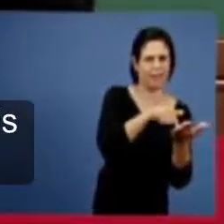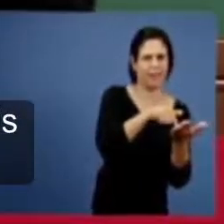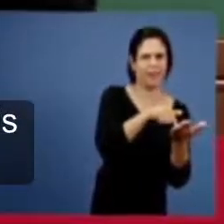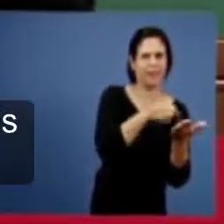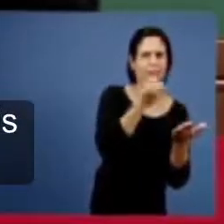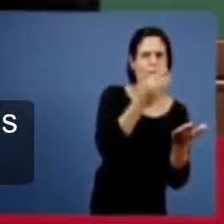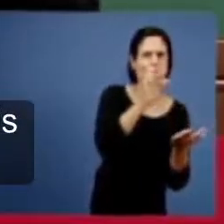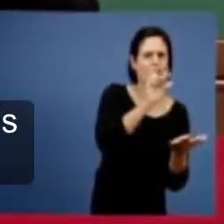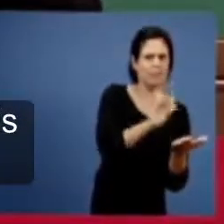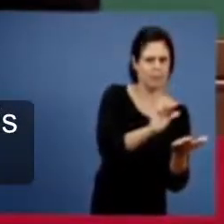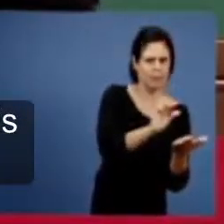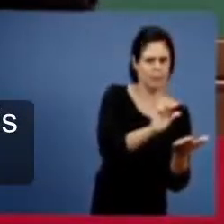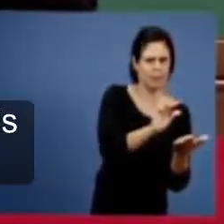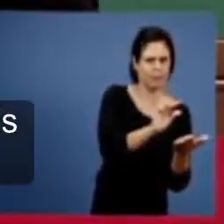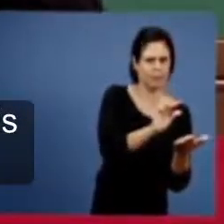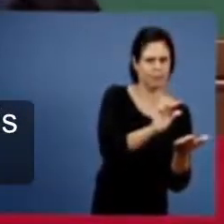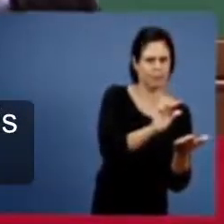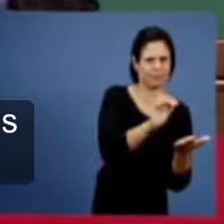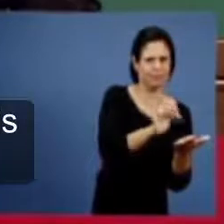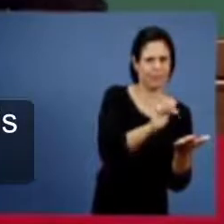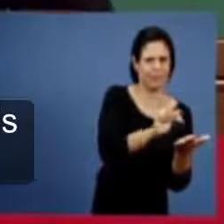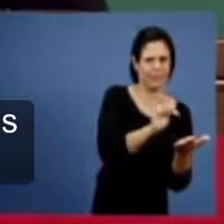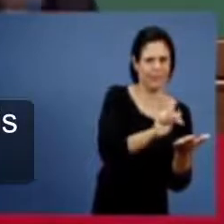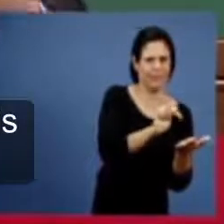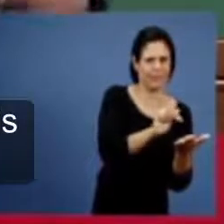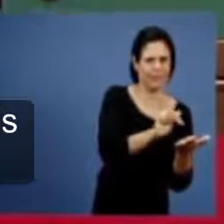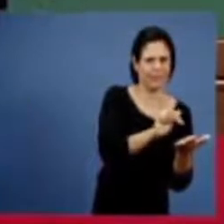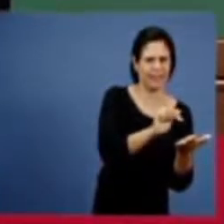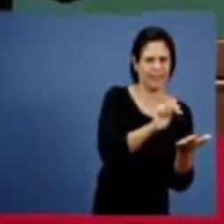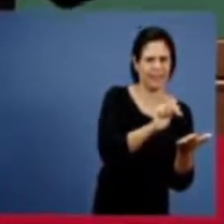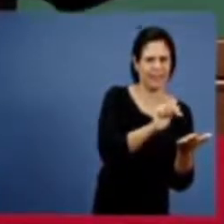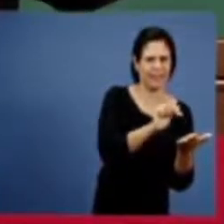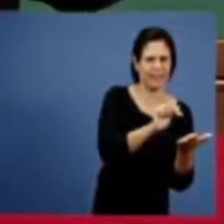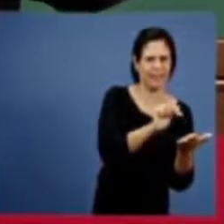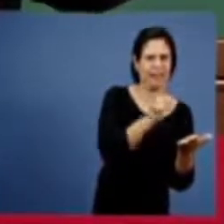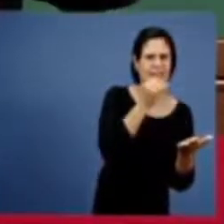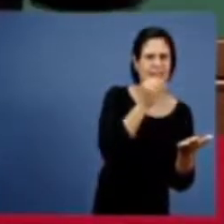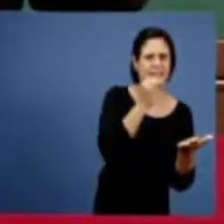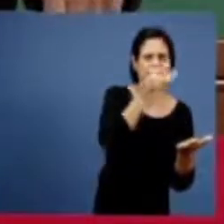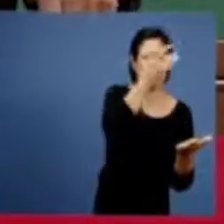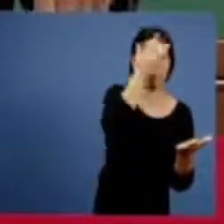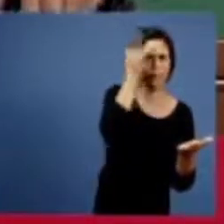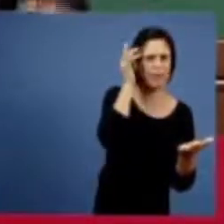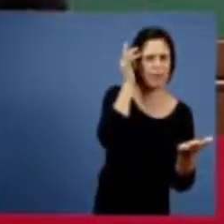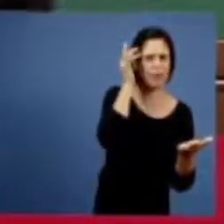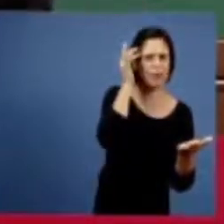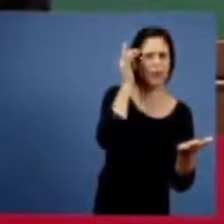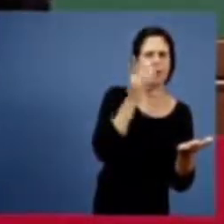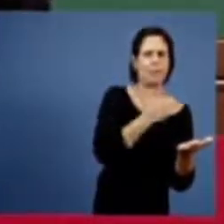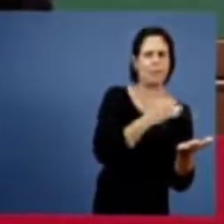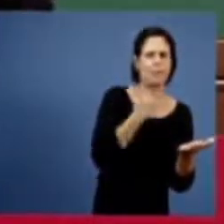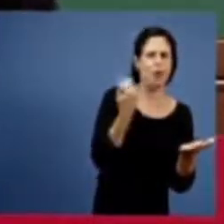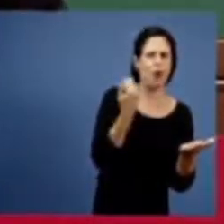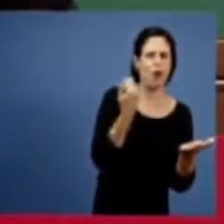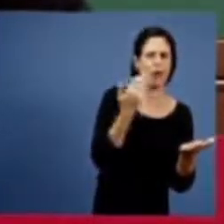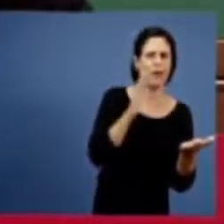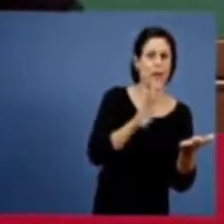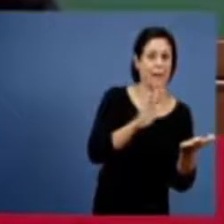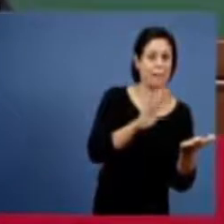ela se estere ela a exteriorização dela é depois que ela morre ela morre para